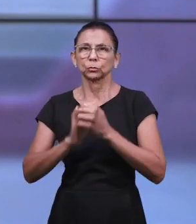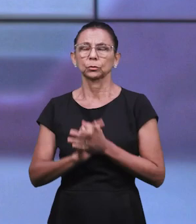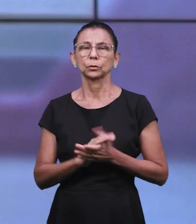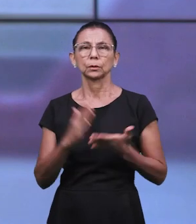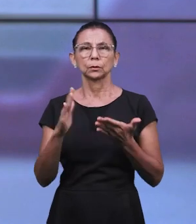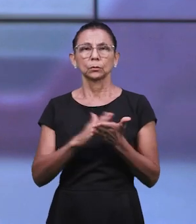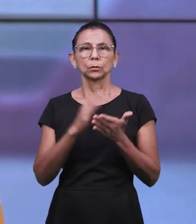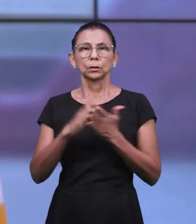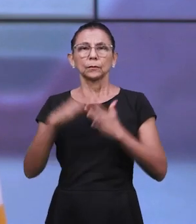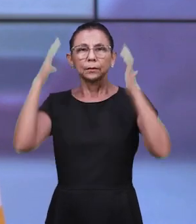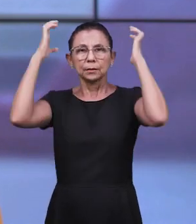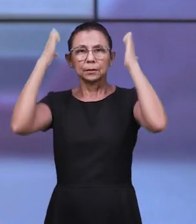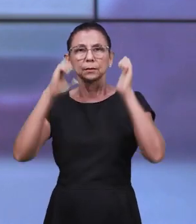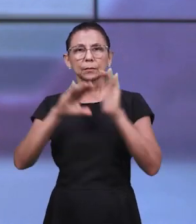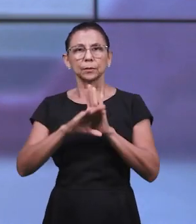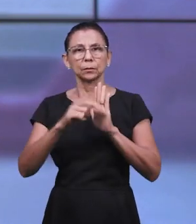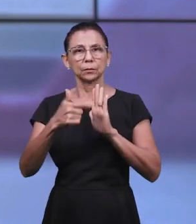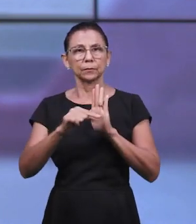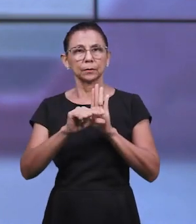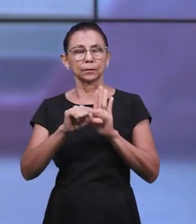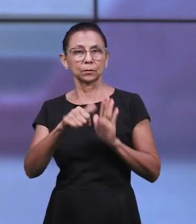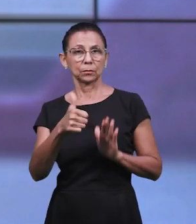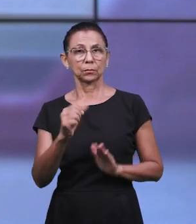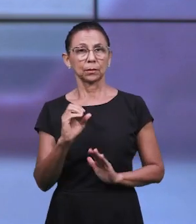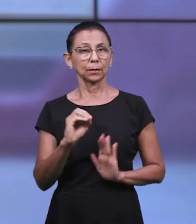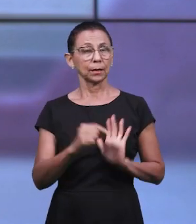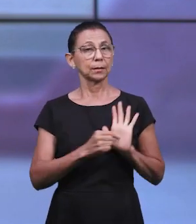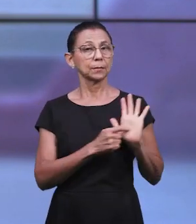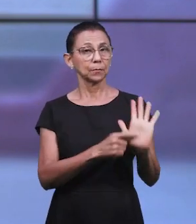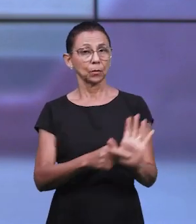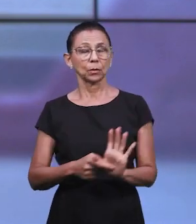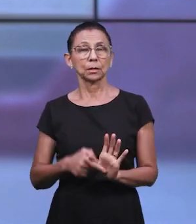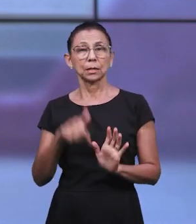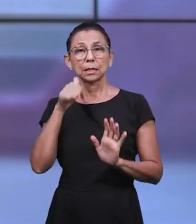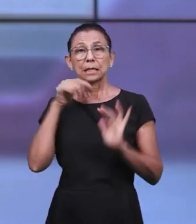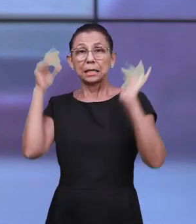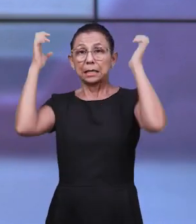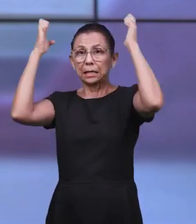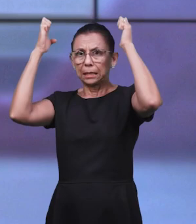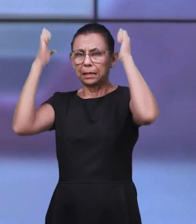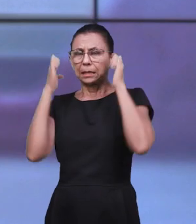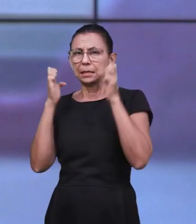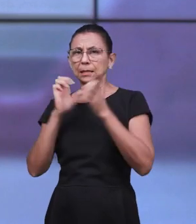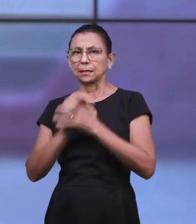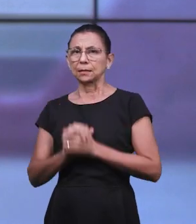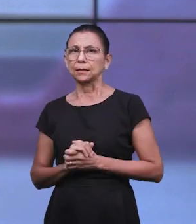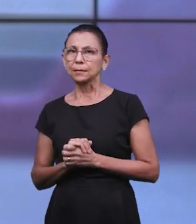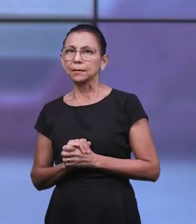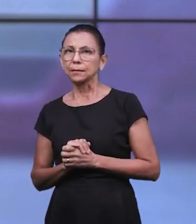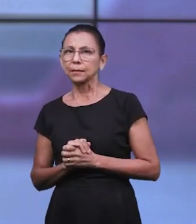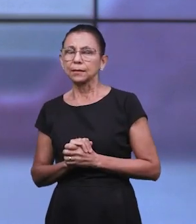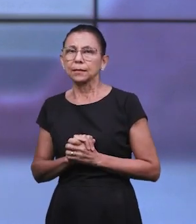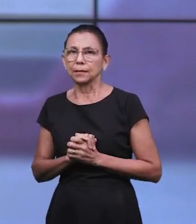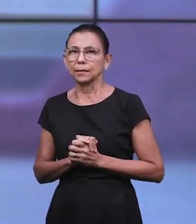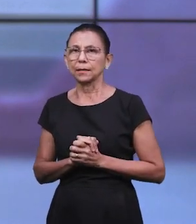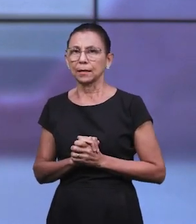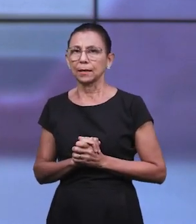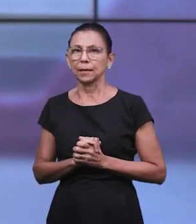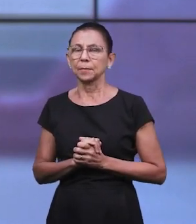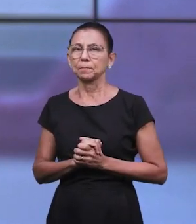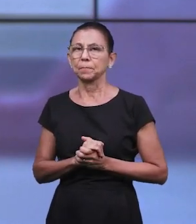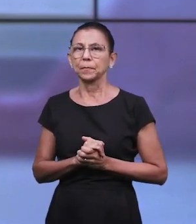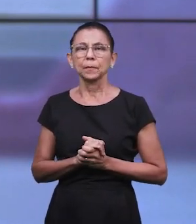palavra no livro de Esther, capítulo 2, versículo 10, registra Esther, porém, não lhe declarou o seu povo e a sua